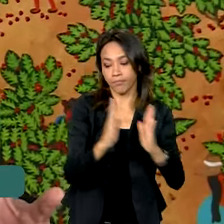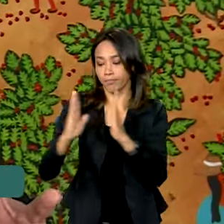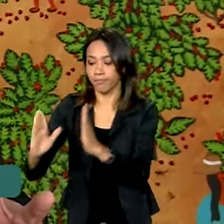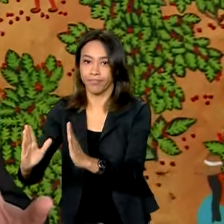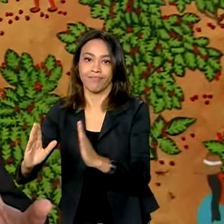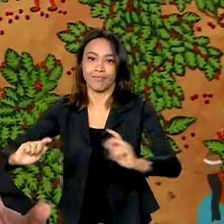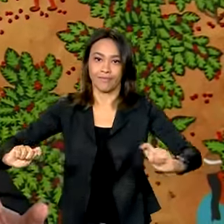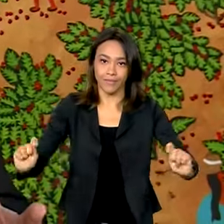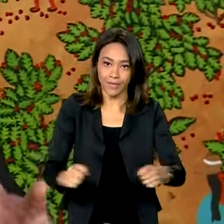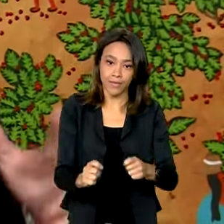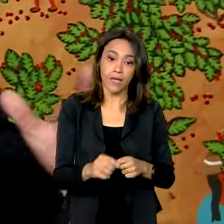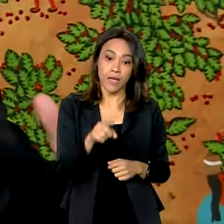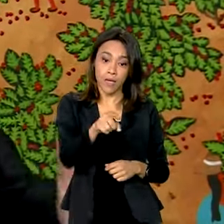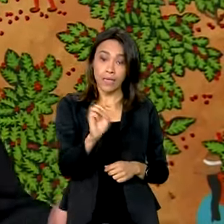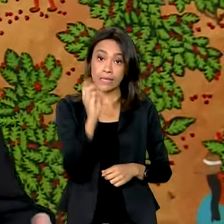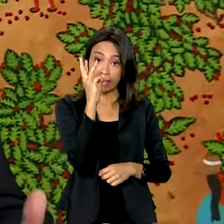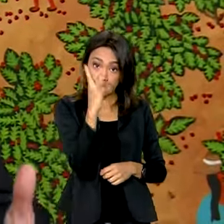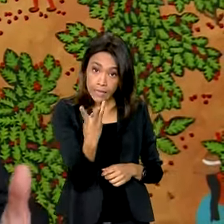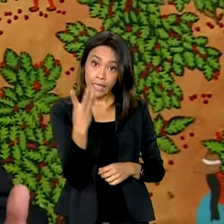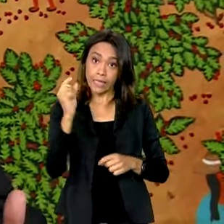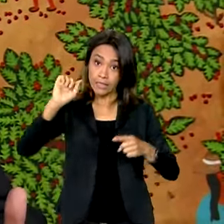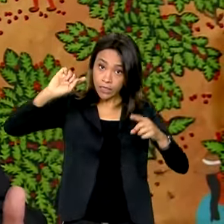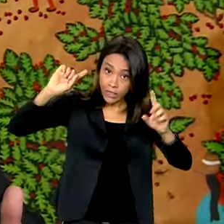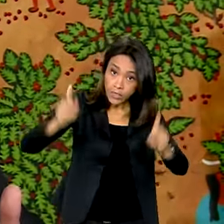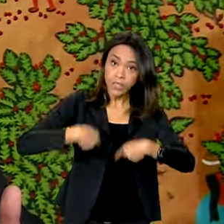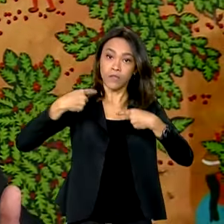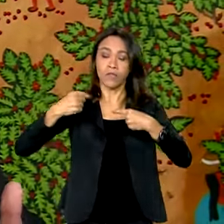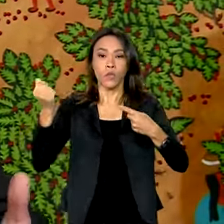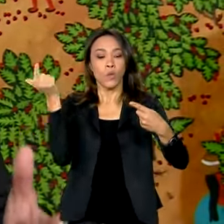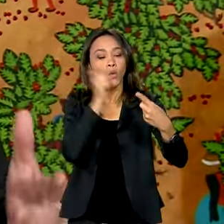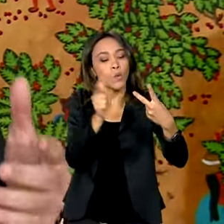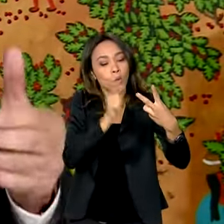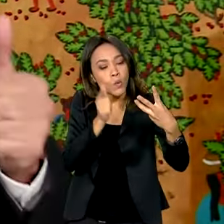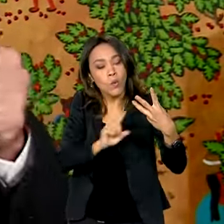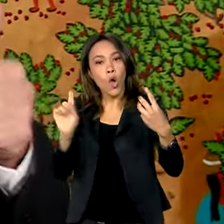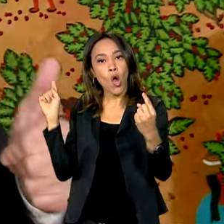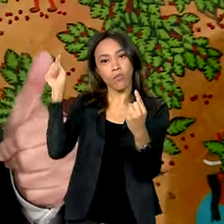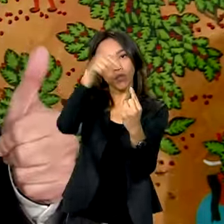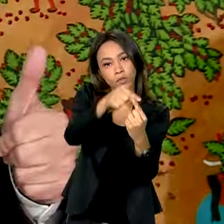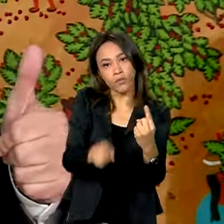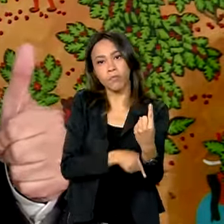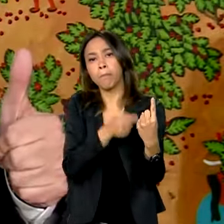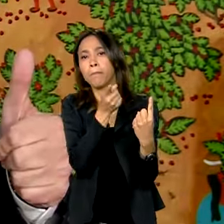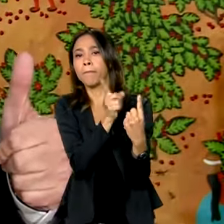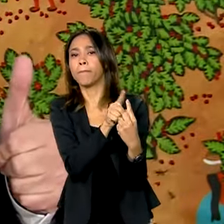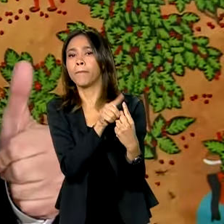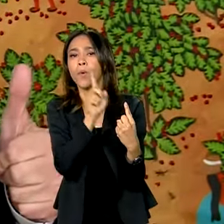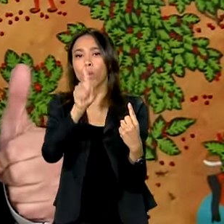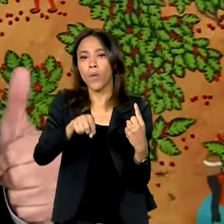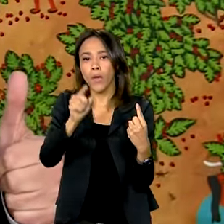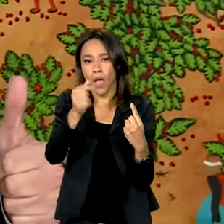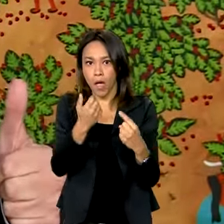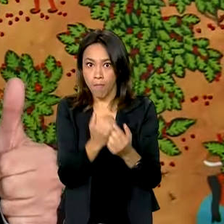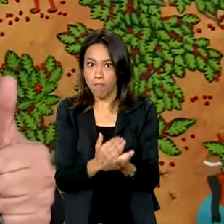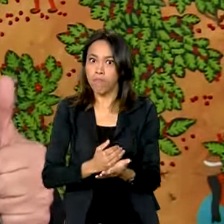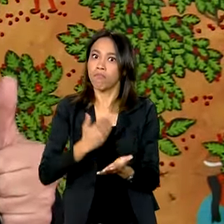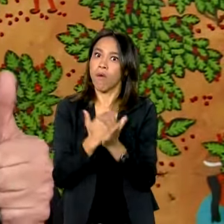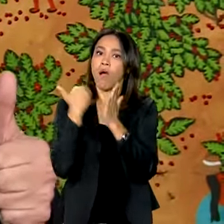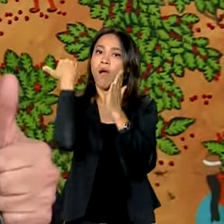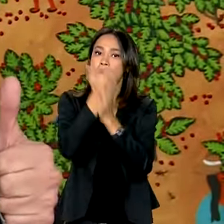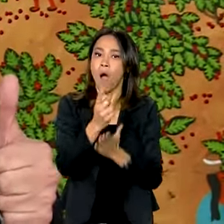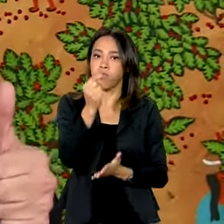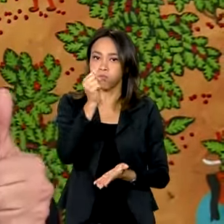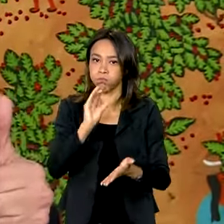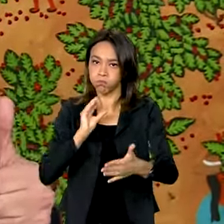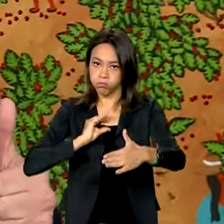sendo atingidos. Vão ao encontro de três objetivos. O primeiro é aumentar investimento. O Brasil